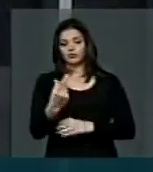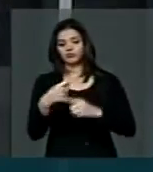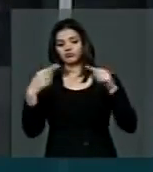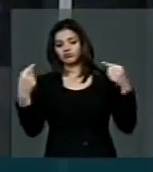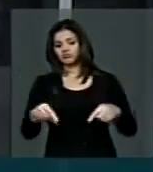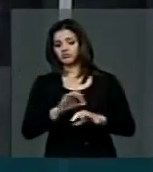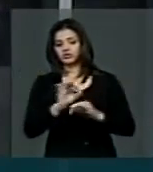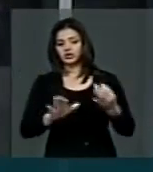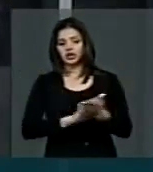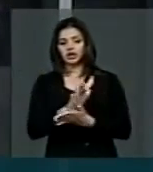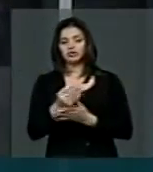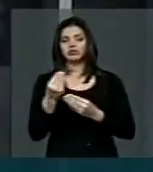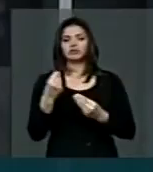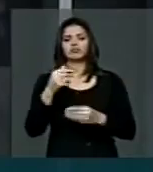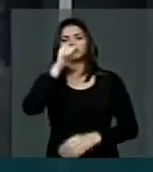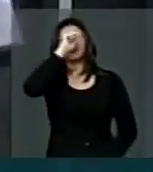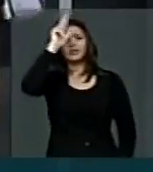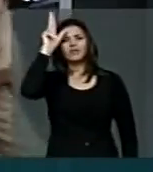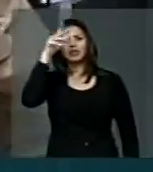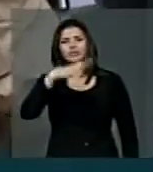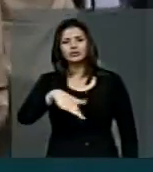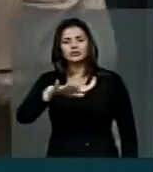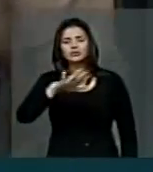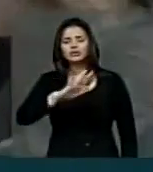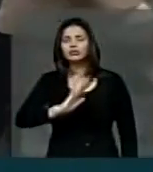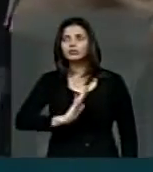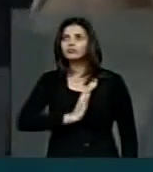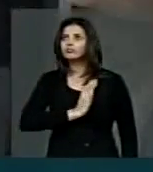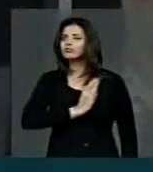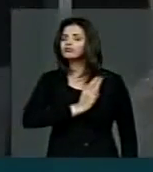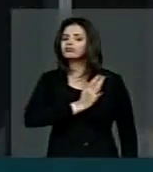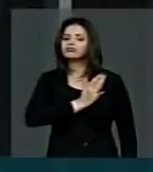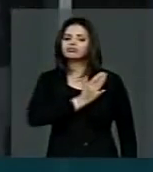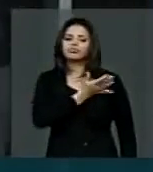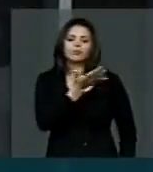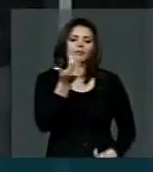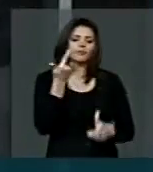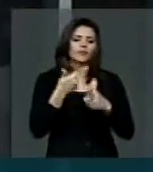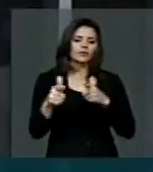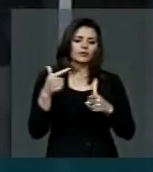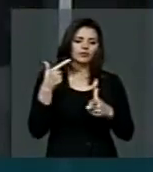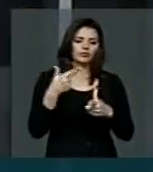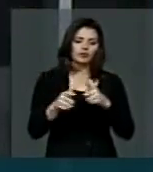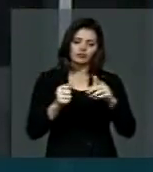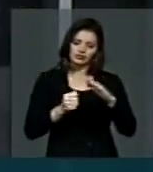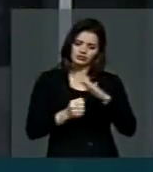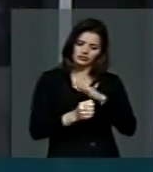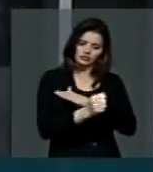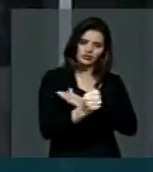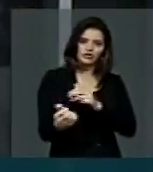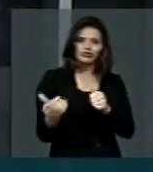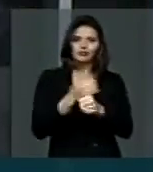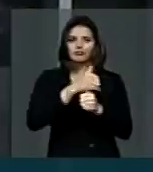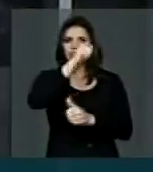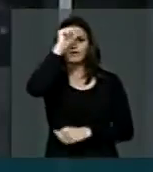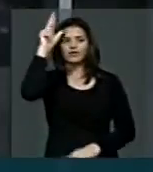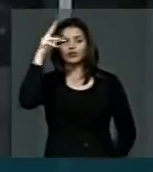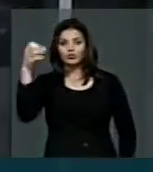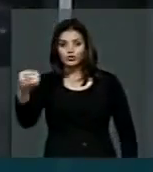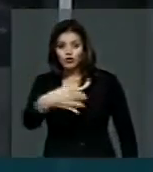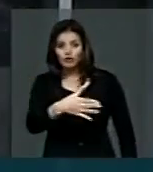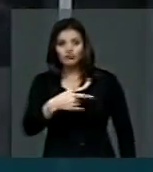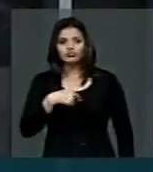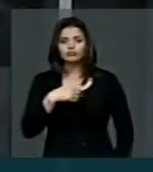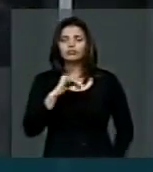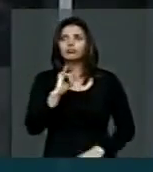entregam a prefeitura num estado lastimável assumem os novos prefeitos sem as mínimas